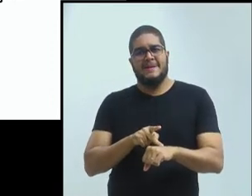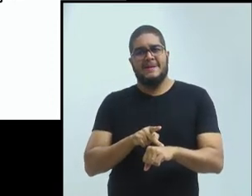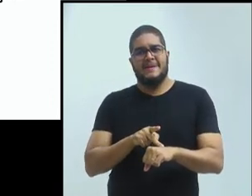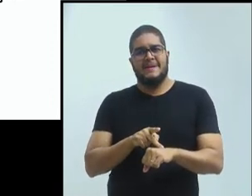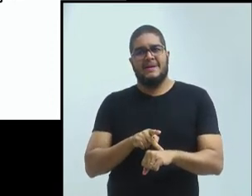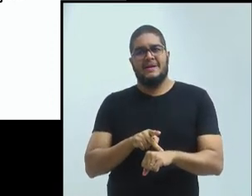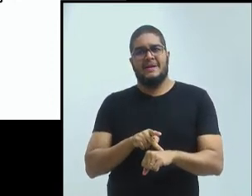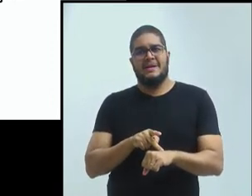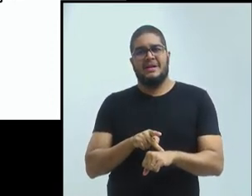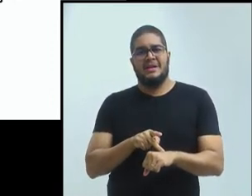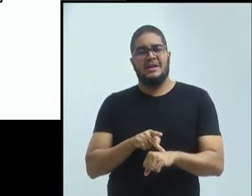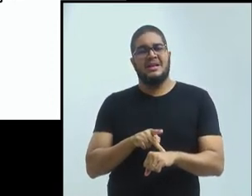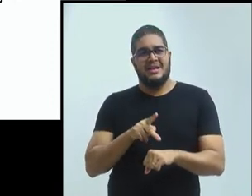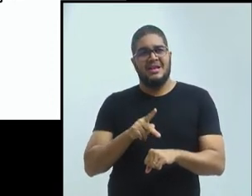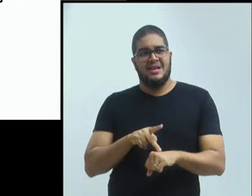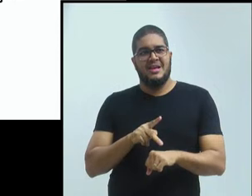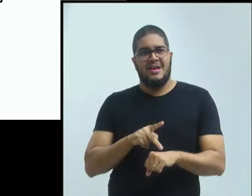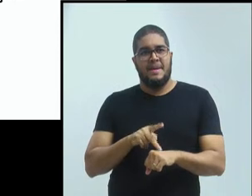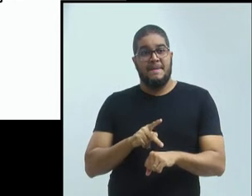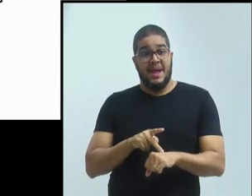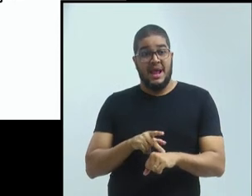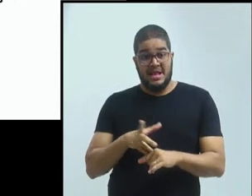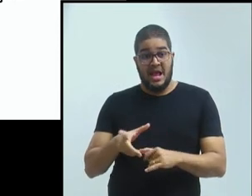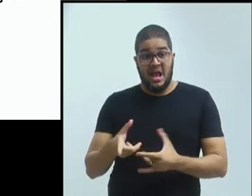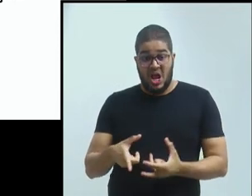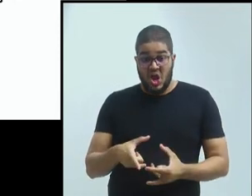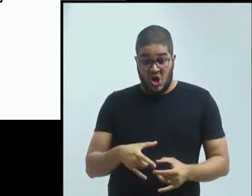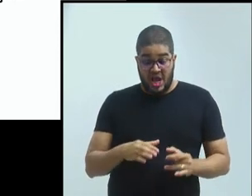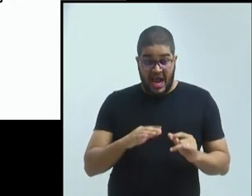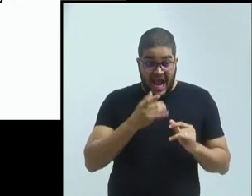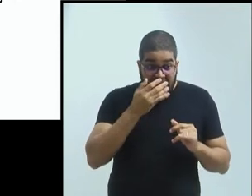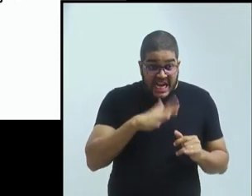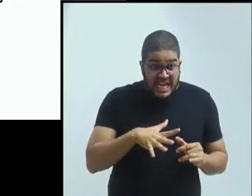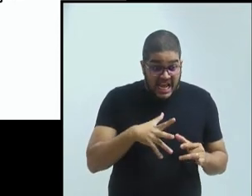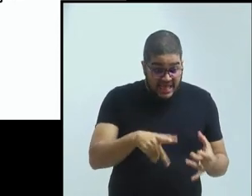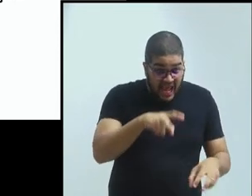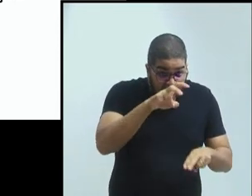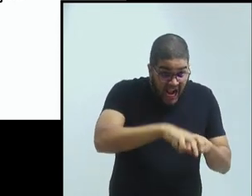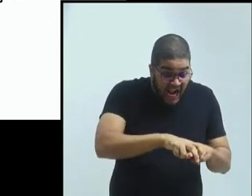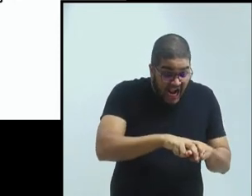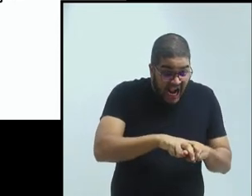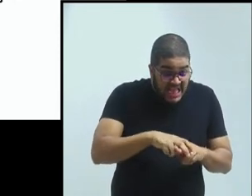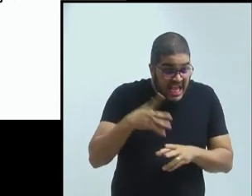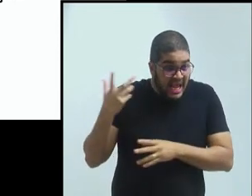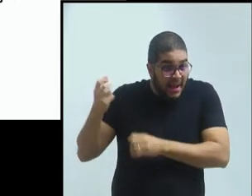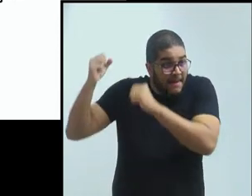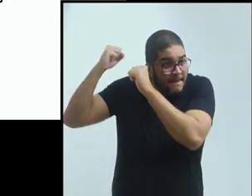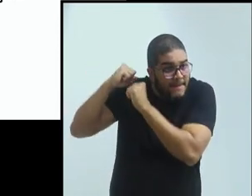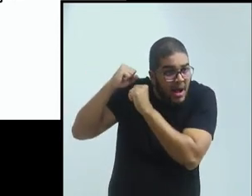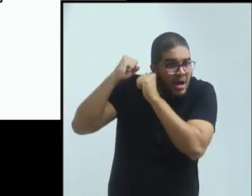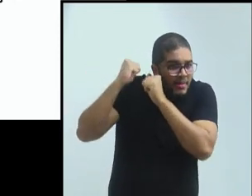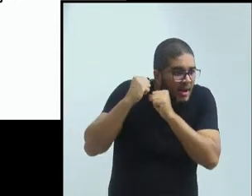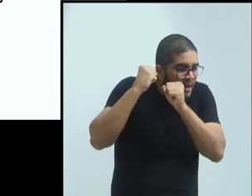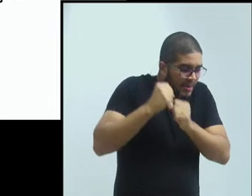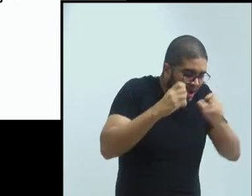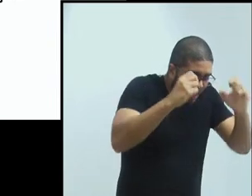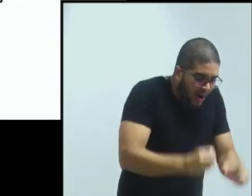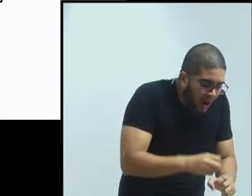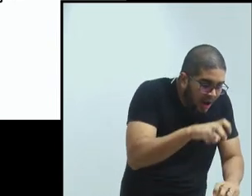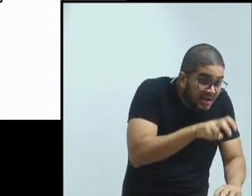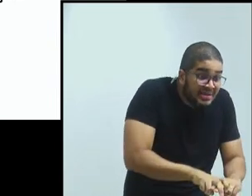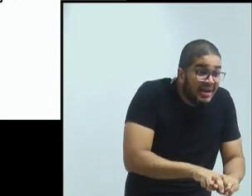cadeirinha nas costas, a pé, sozinhas, para ter aula em um lugar muito precário.